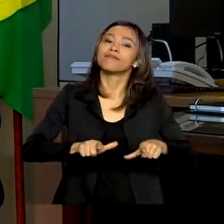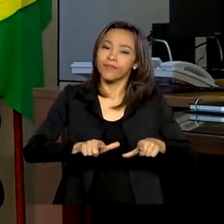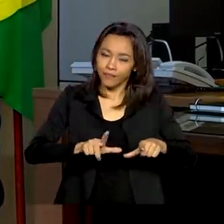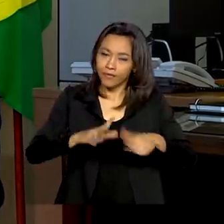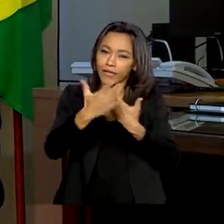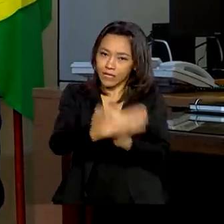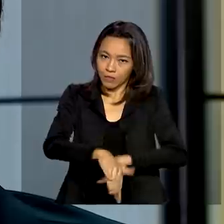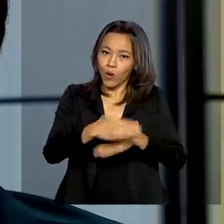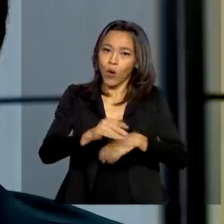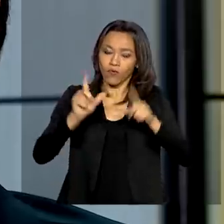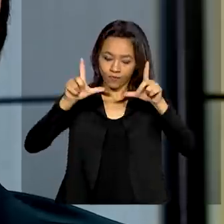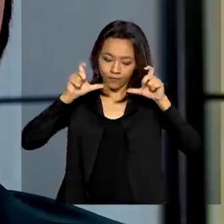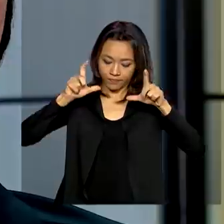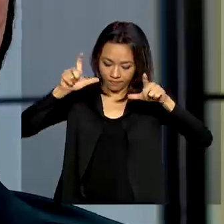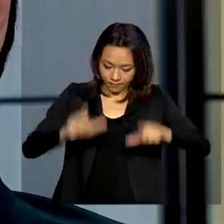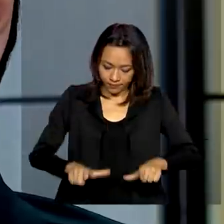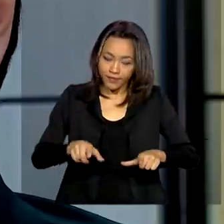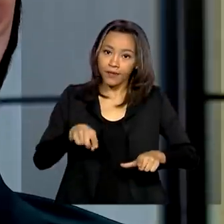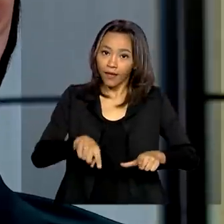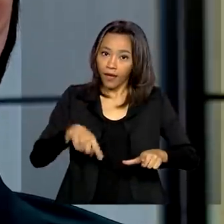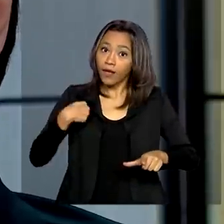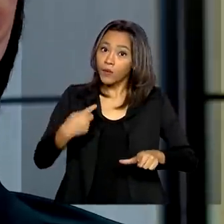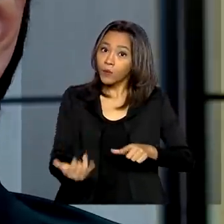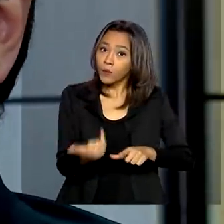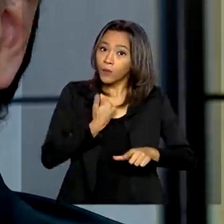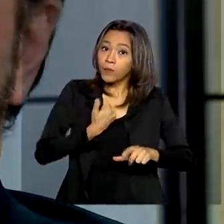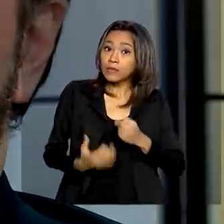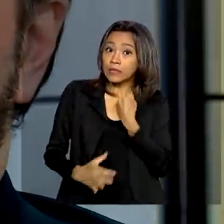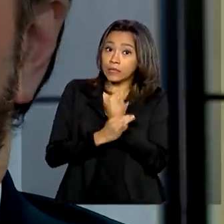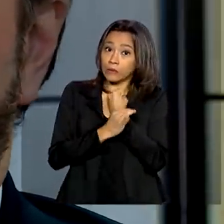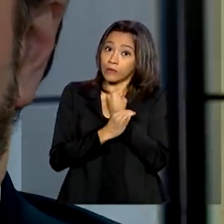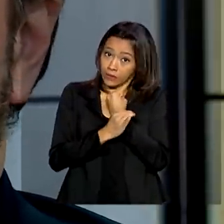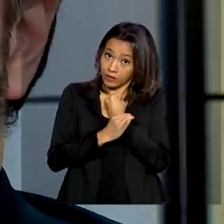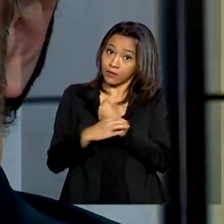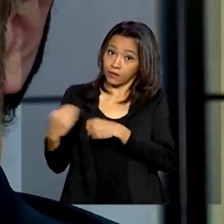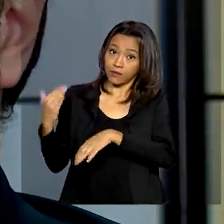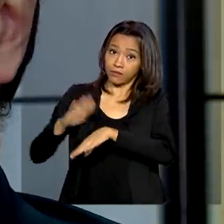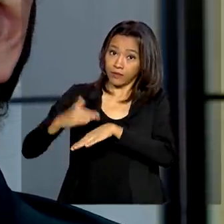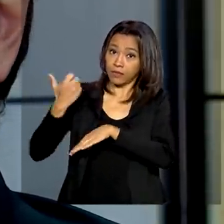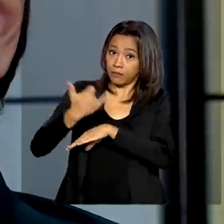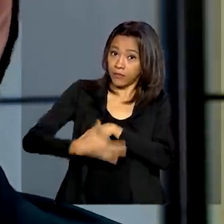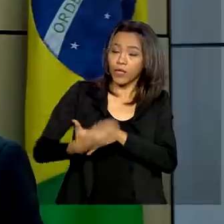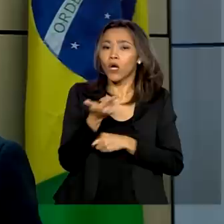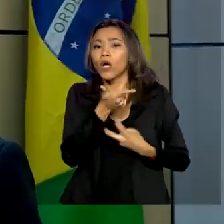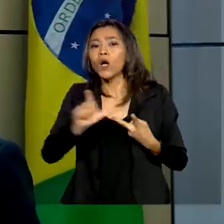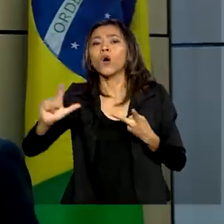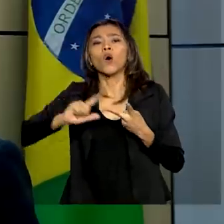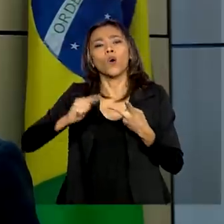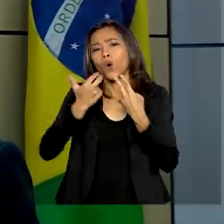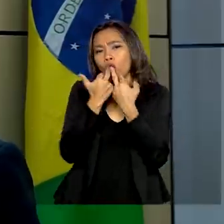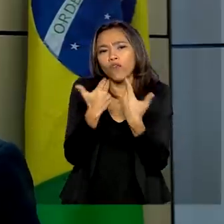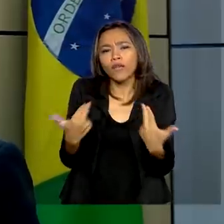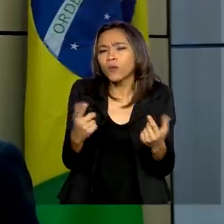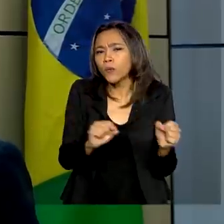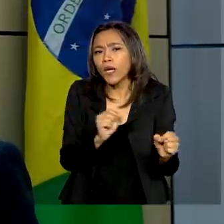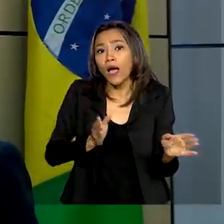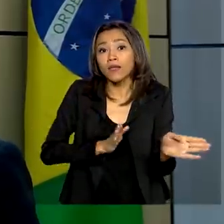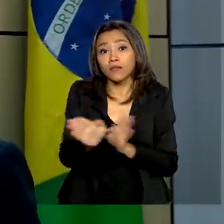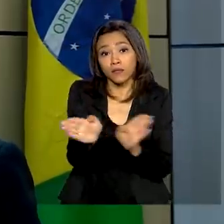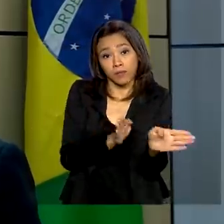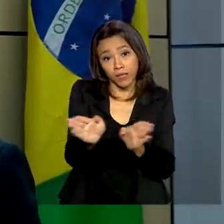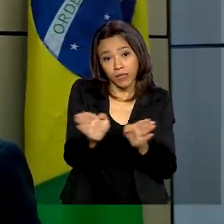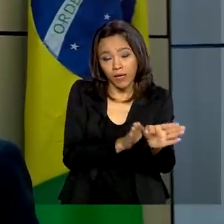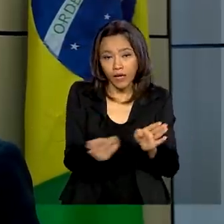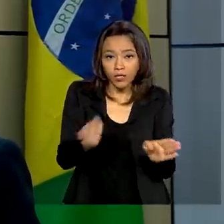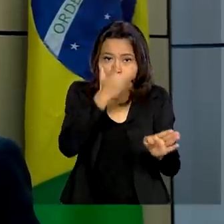provas. Mais uma ferramenta para a segurança do exame, segundo o Inep. Outra novidade é a acessibilidade de pessoas